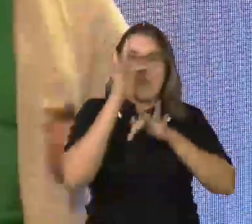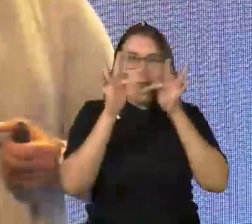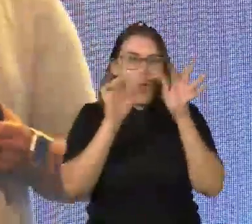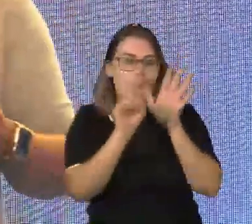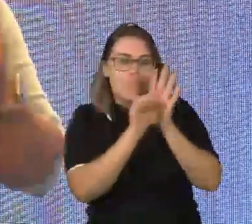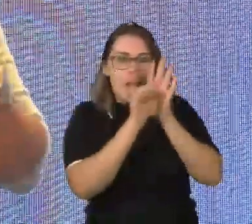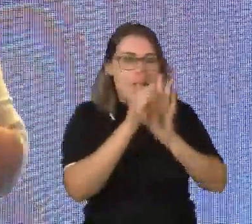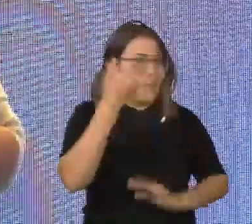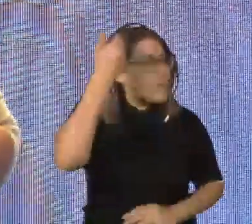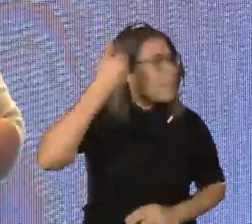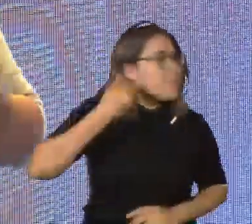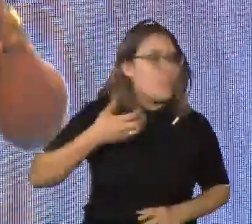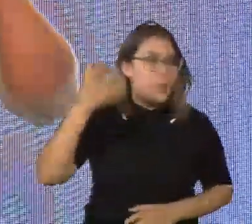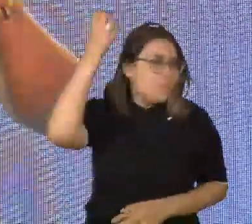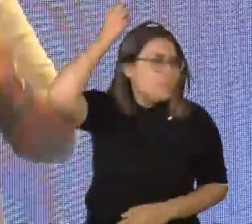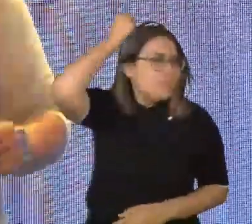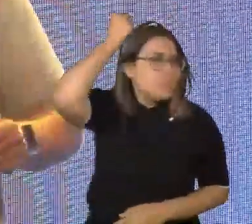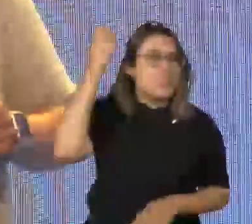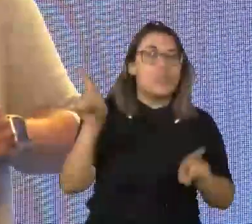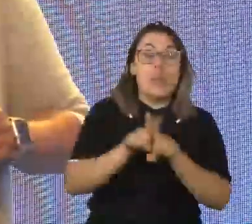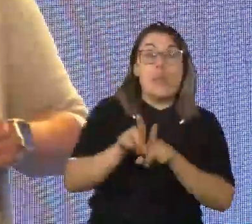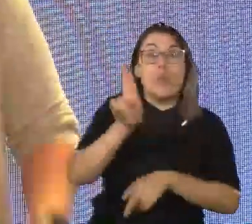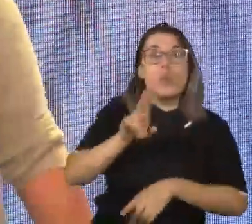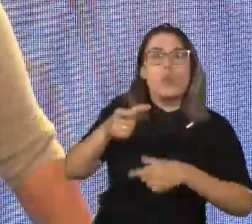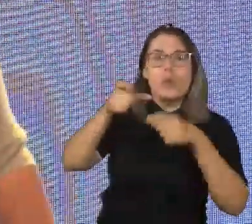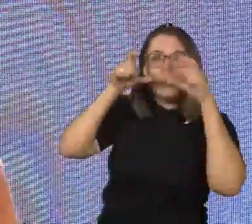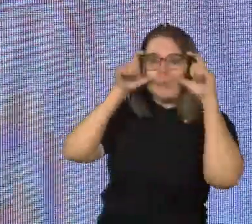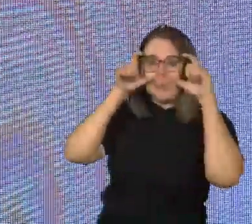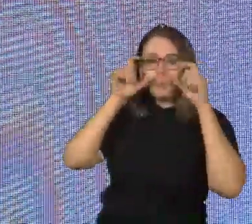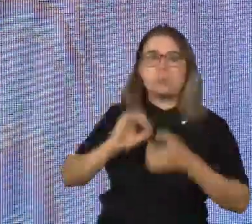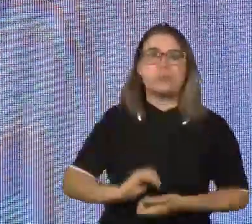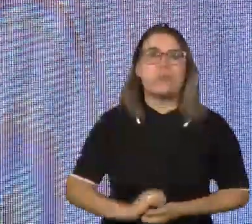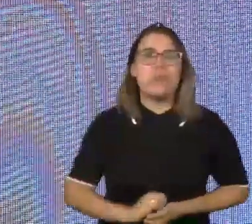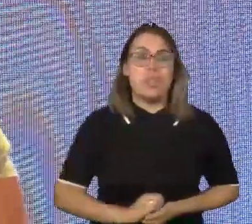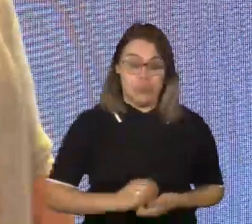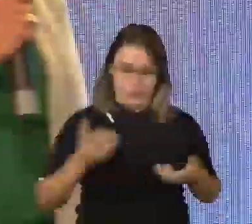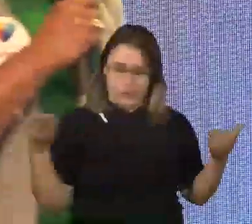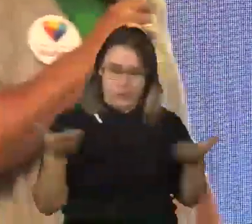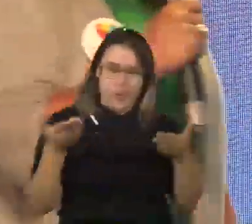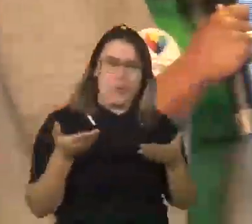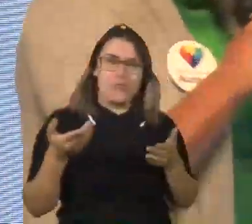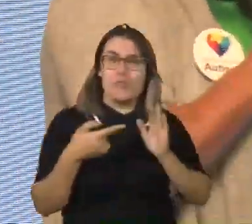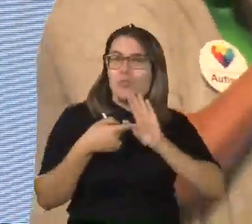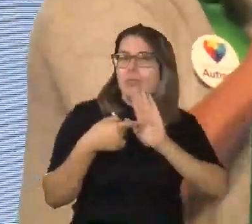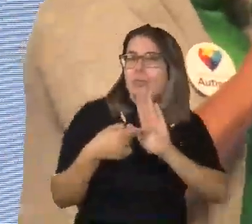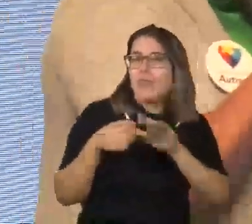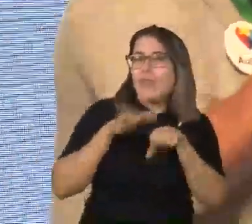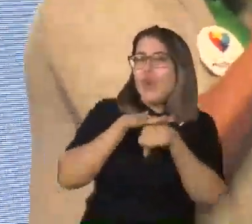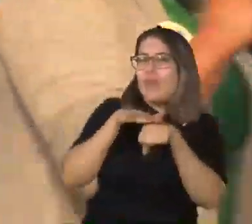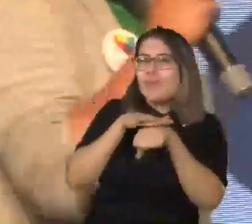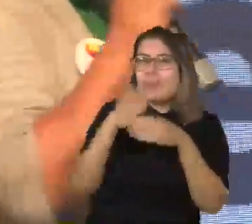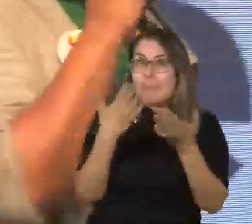cabelos pretos amarrados e uso óculos. E o que vou conversar hoje com vocês,